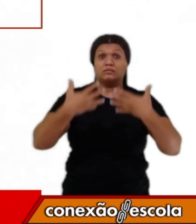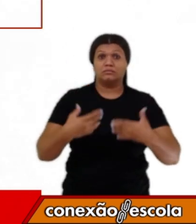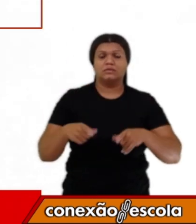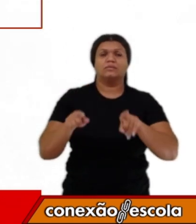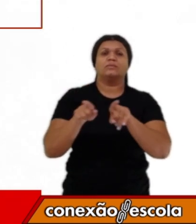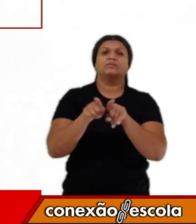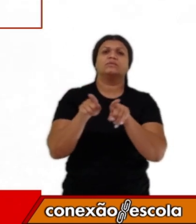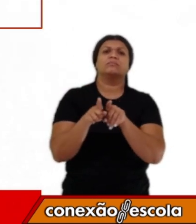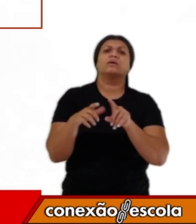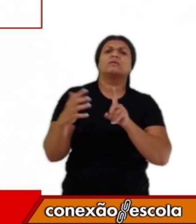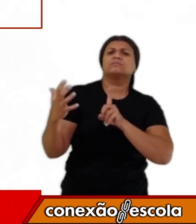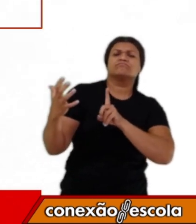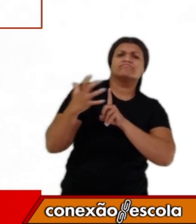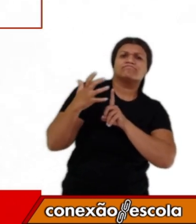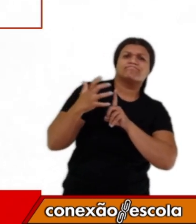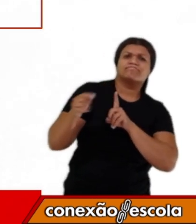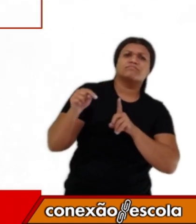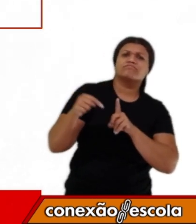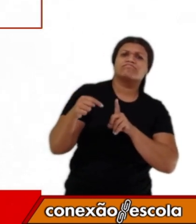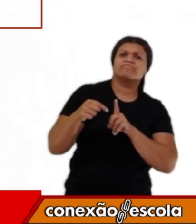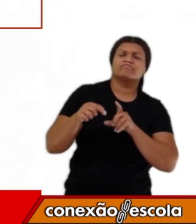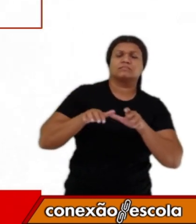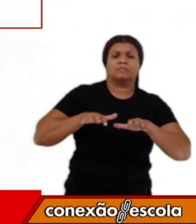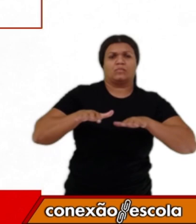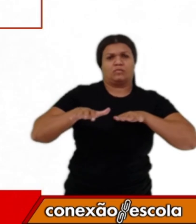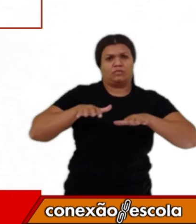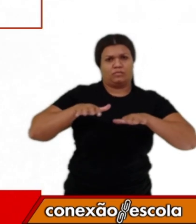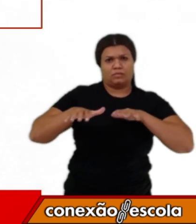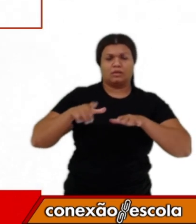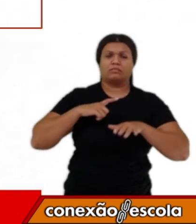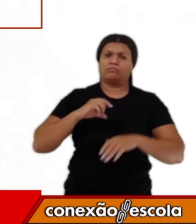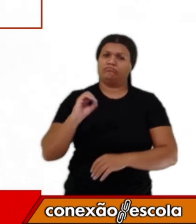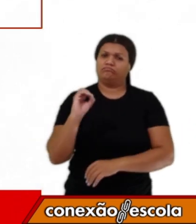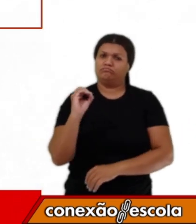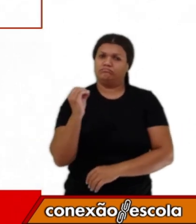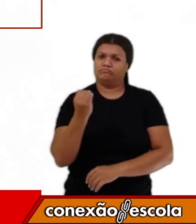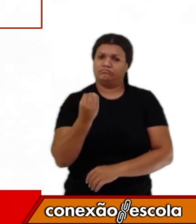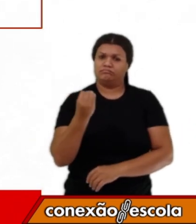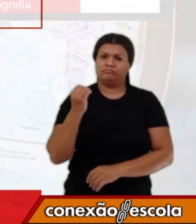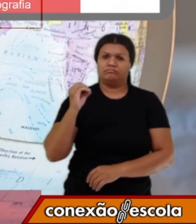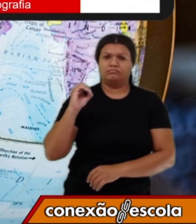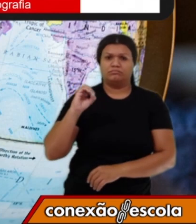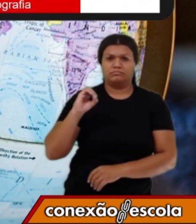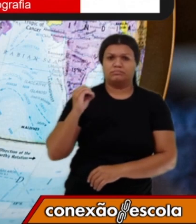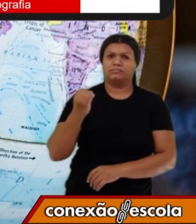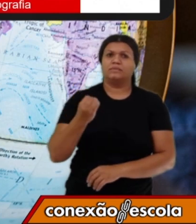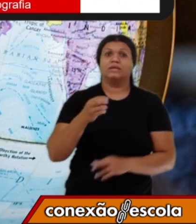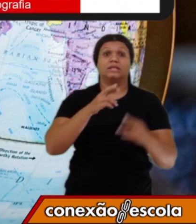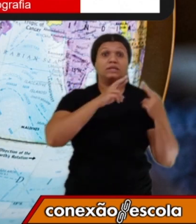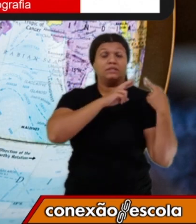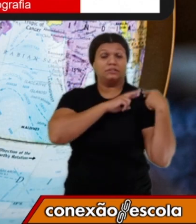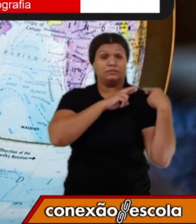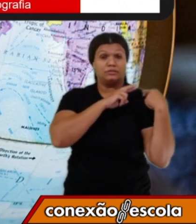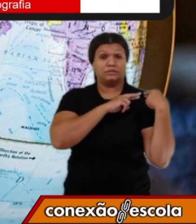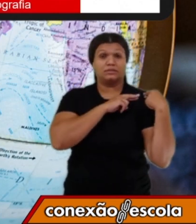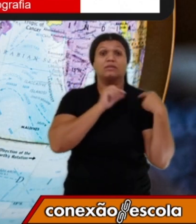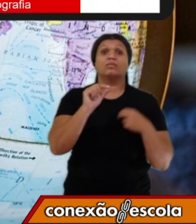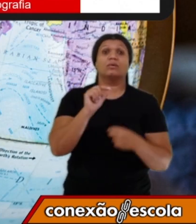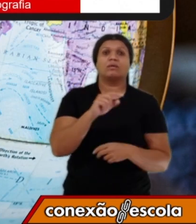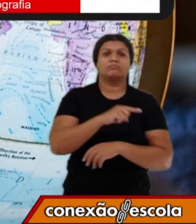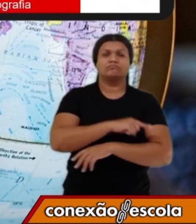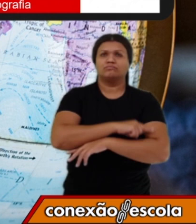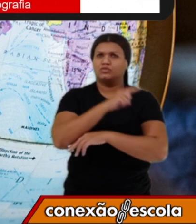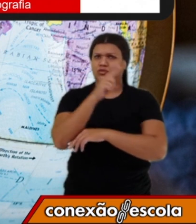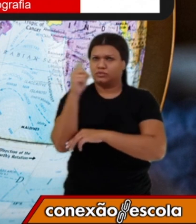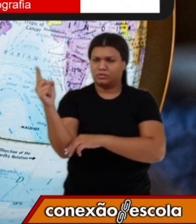as consequências desses movimentos. O movimento de rotação é o responsável pela sucessão dos dias